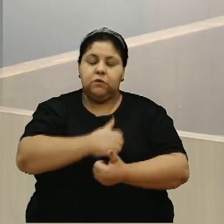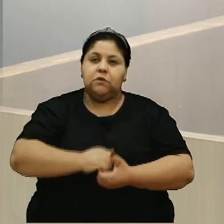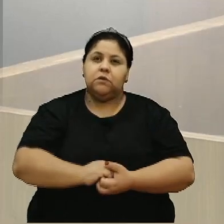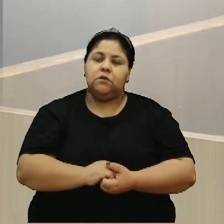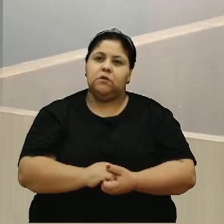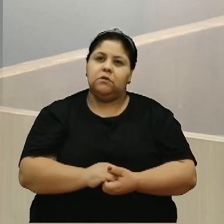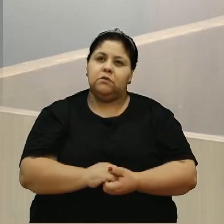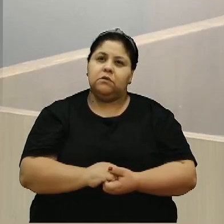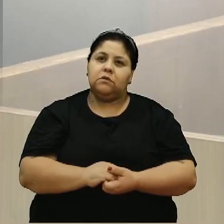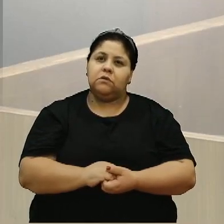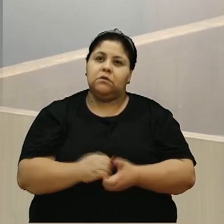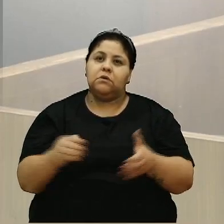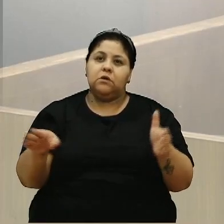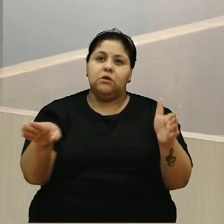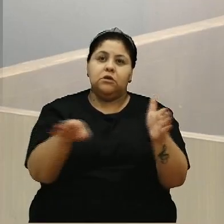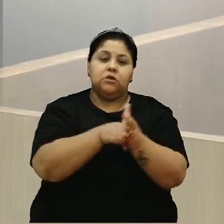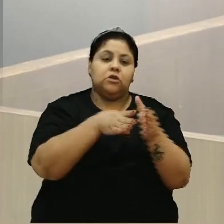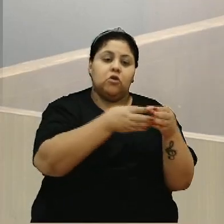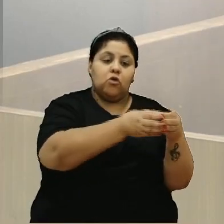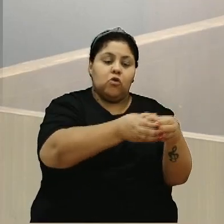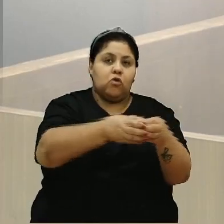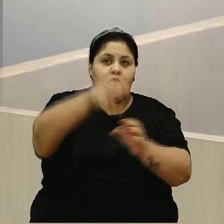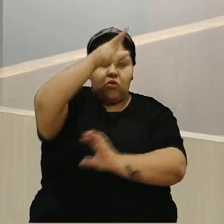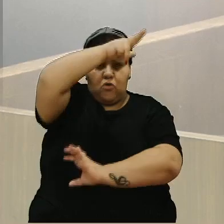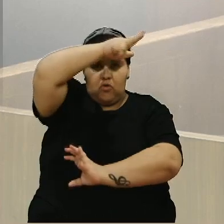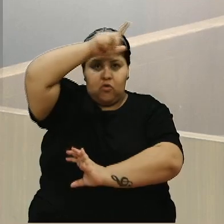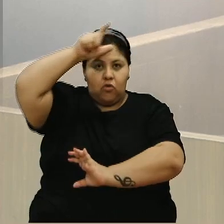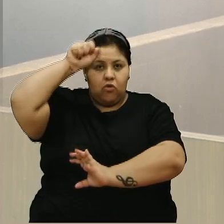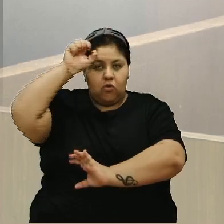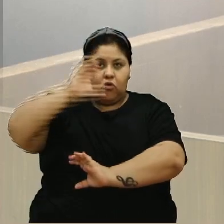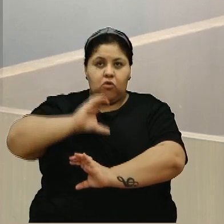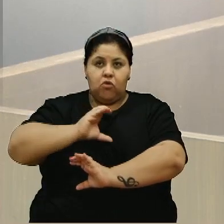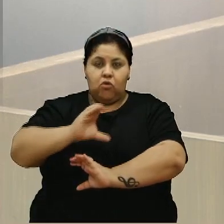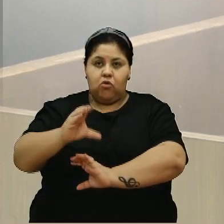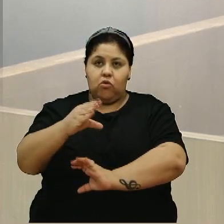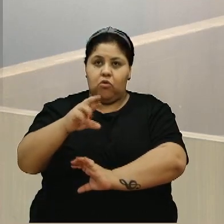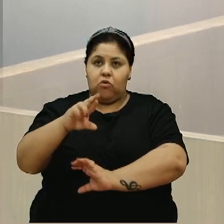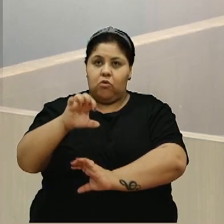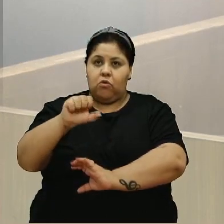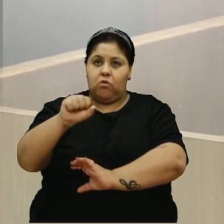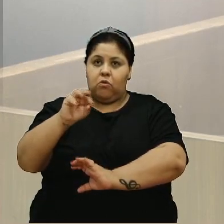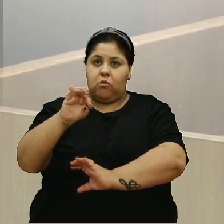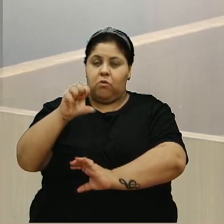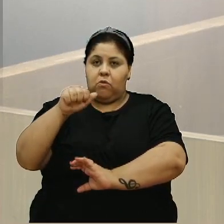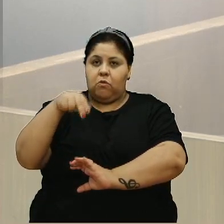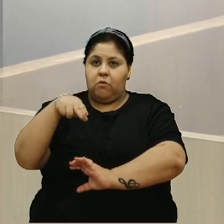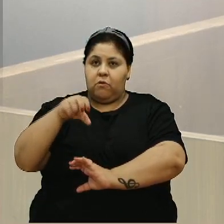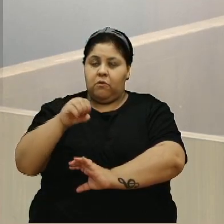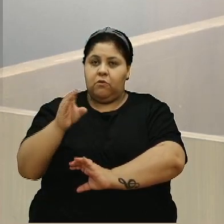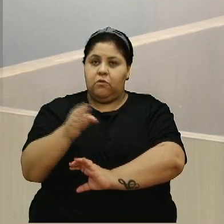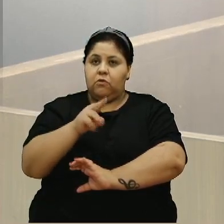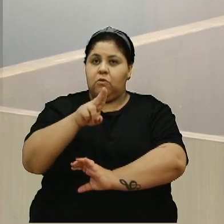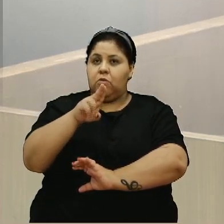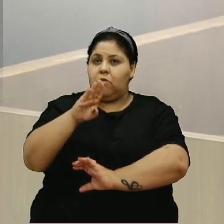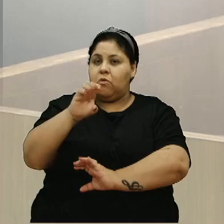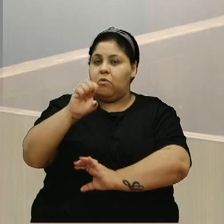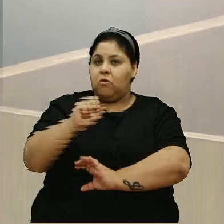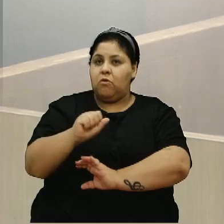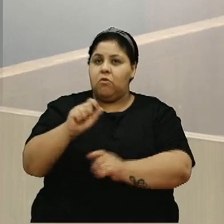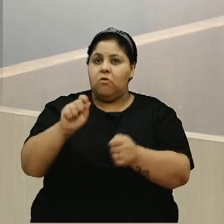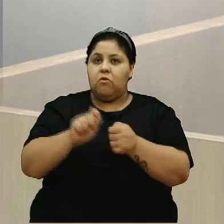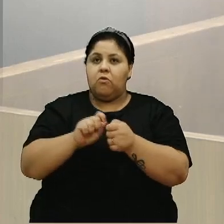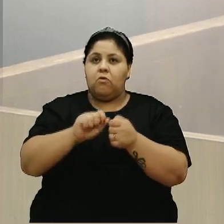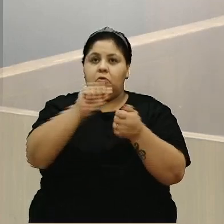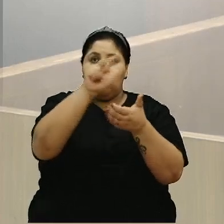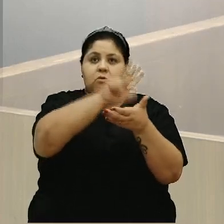chegou uma equipe da prefeitura, comandada pelo Cristiano Becker, na UBS, fazer uma avaliação